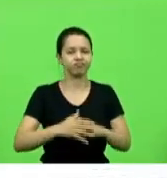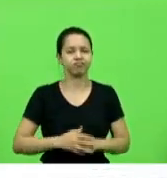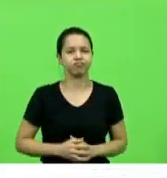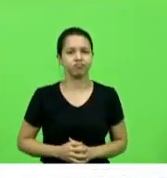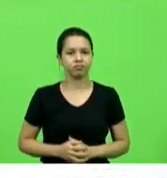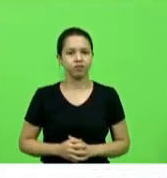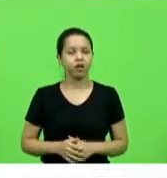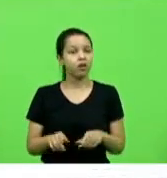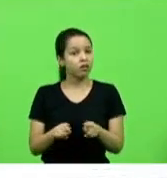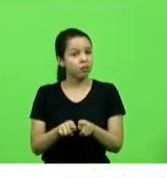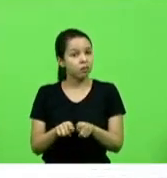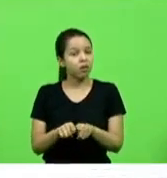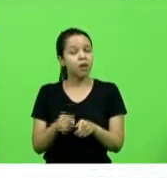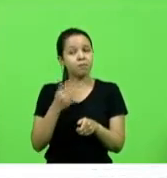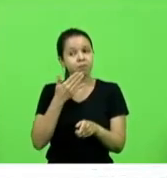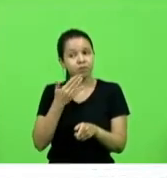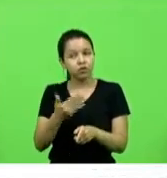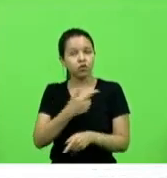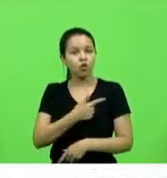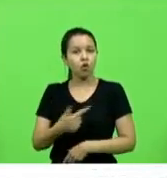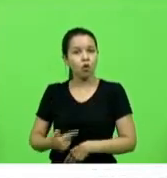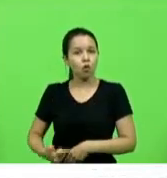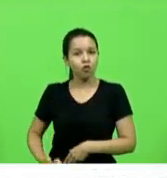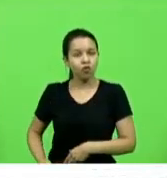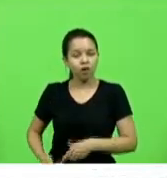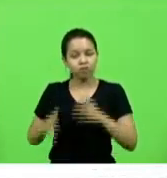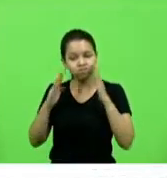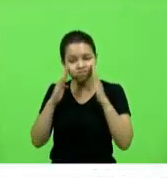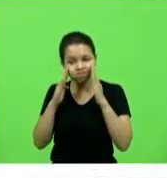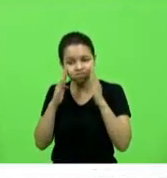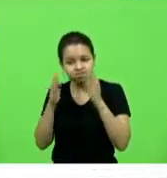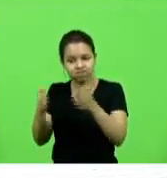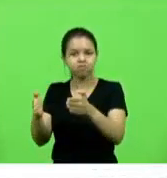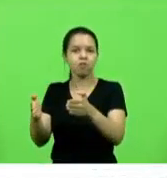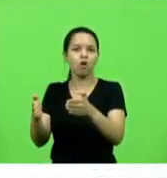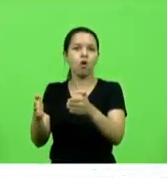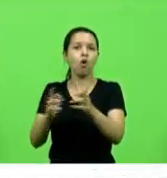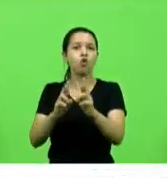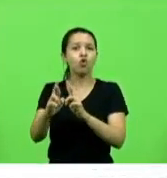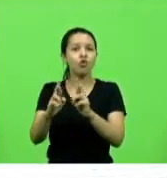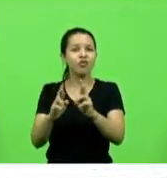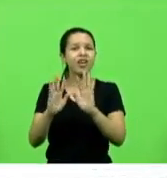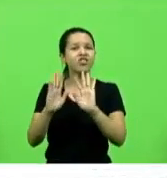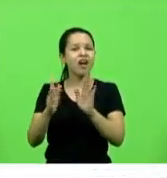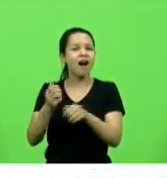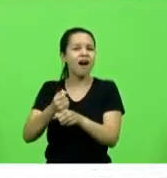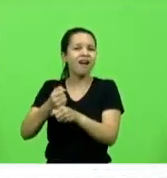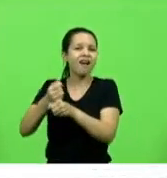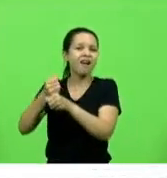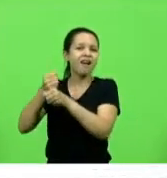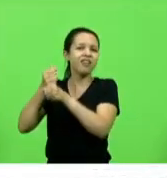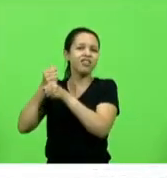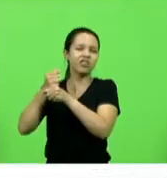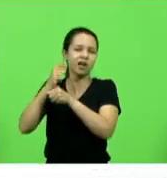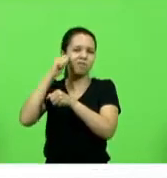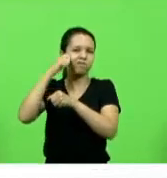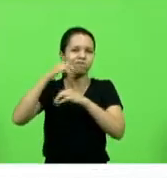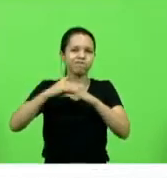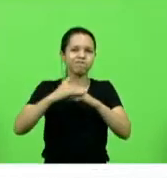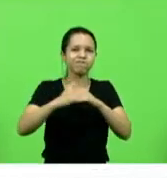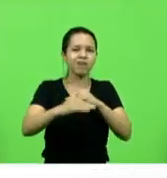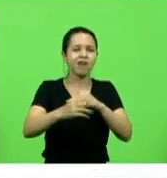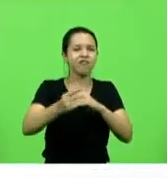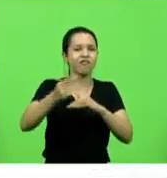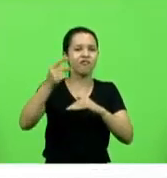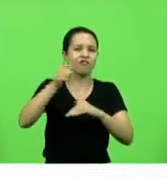recuperação de trechos das rodovias mais antigas já pavimentadas no nosso estado num todo